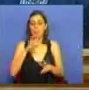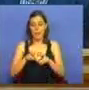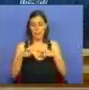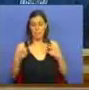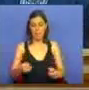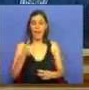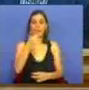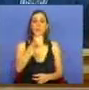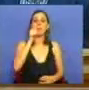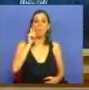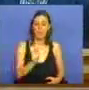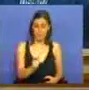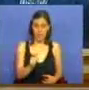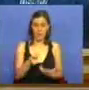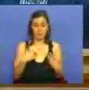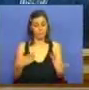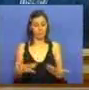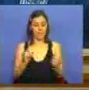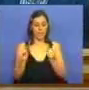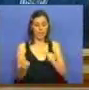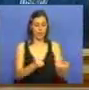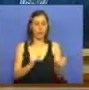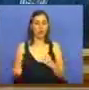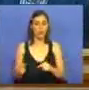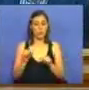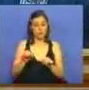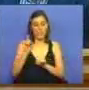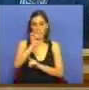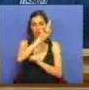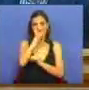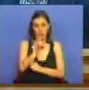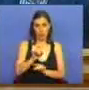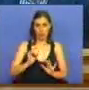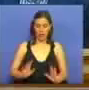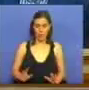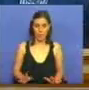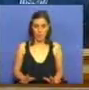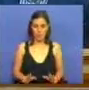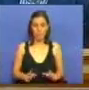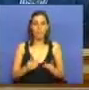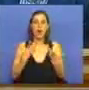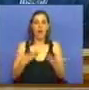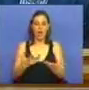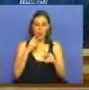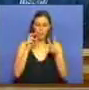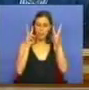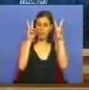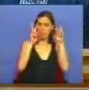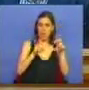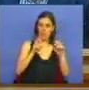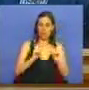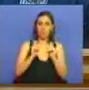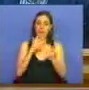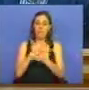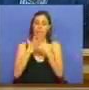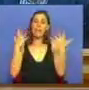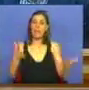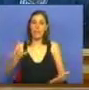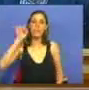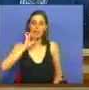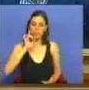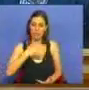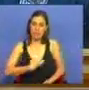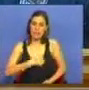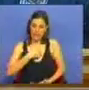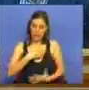bancada do Bloco de Esquerda, estamos a discutir esta questão. Reputamos esta matéria da maior importância